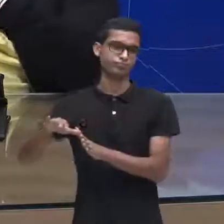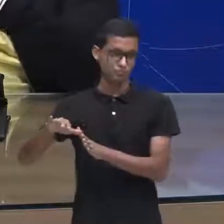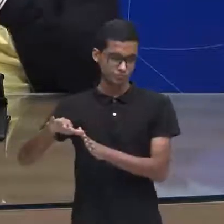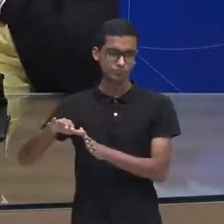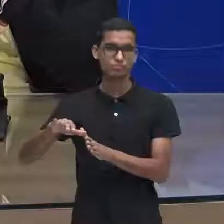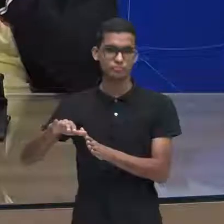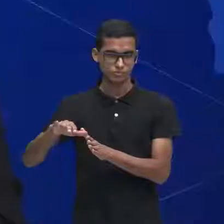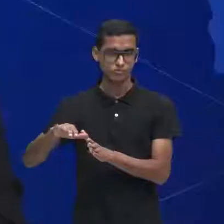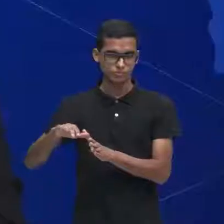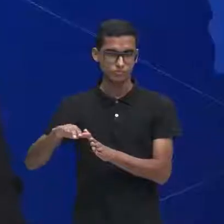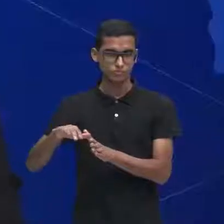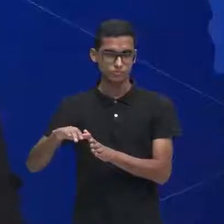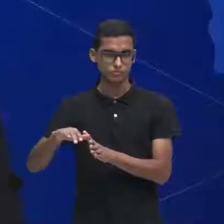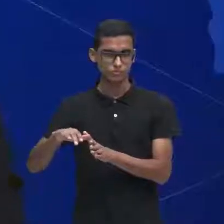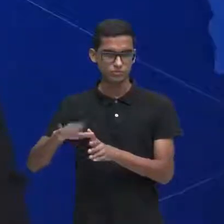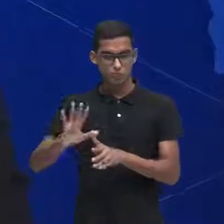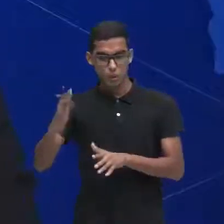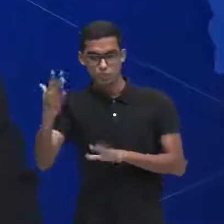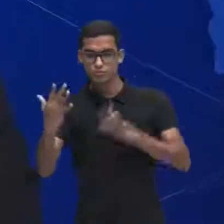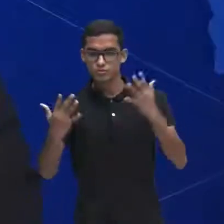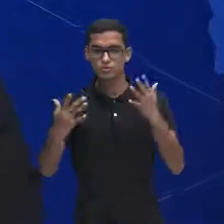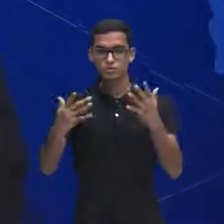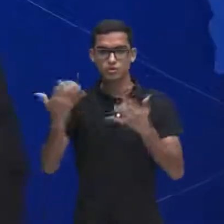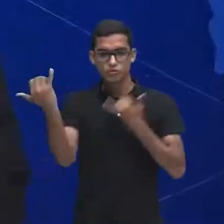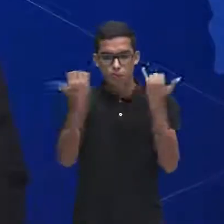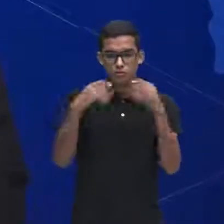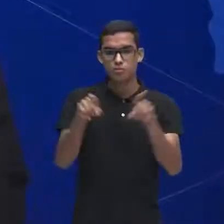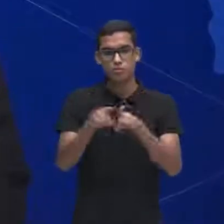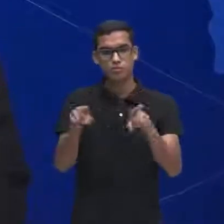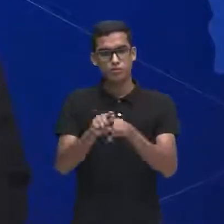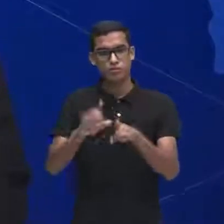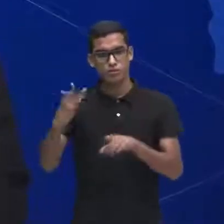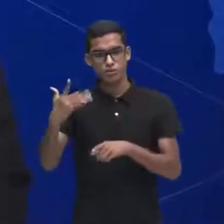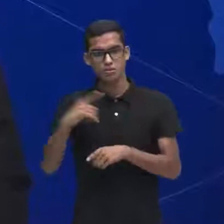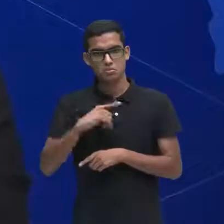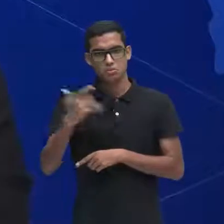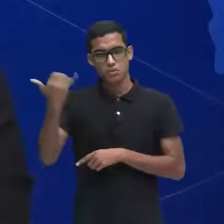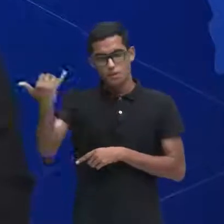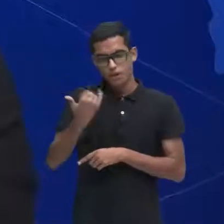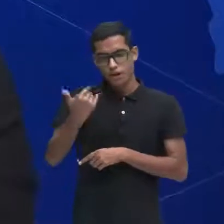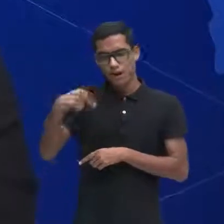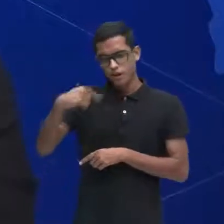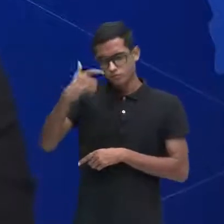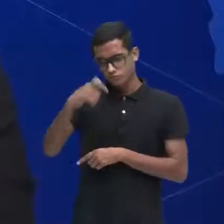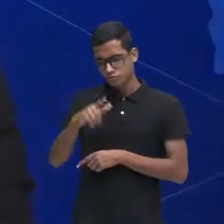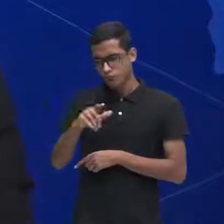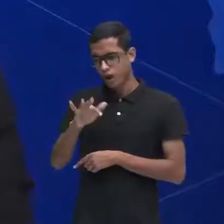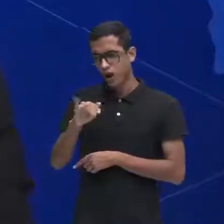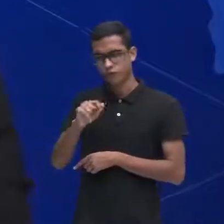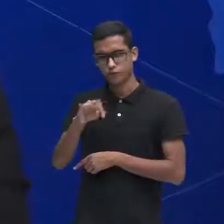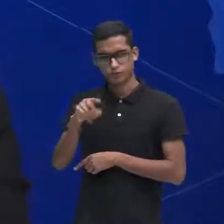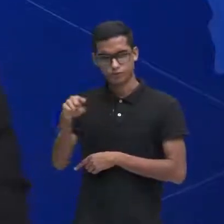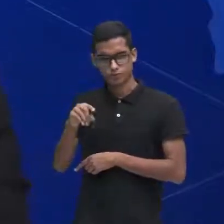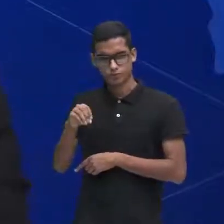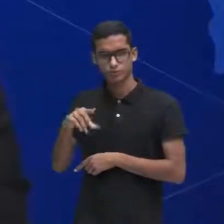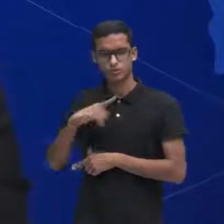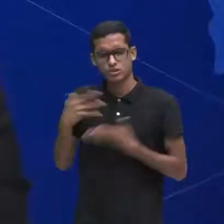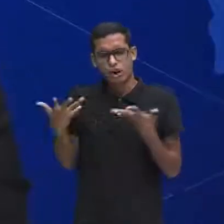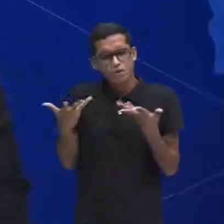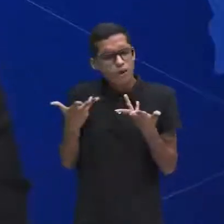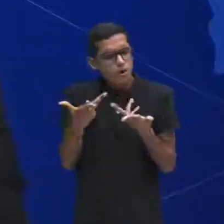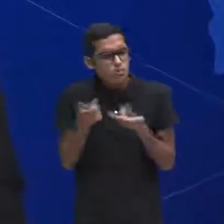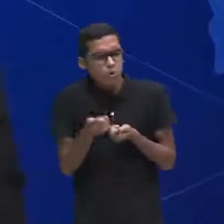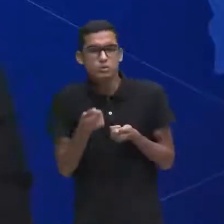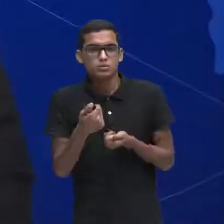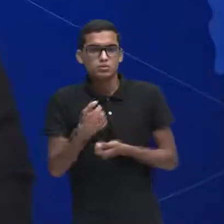todo momento da vida, em algum momento da minha vida alguém vai dizer olha Afonso, você é maravilhoso, ok, acho que aí eu posso absorver, mas em algum momento da